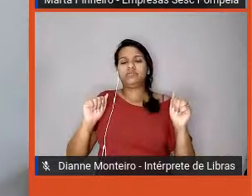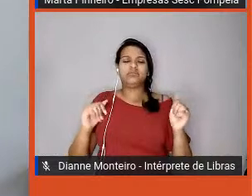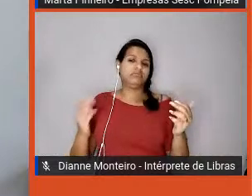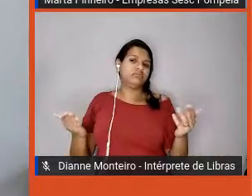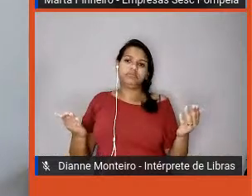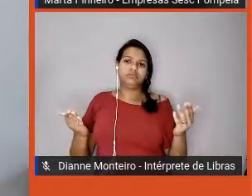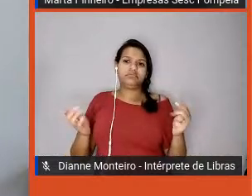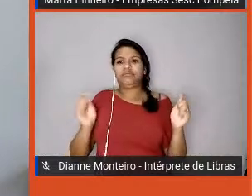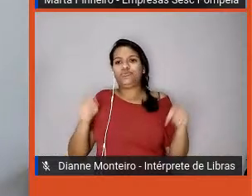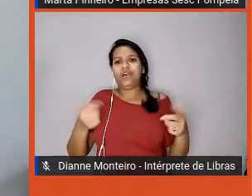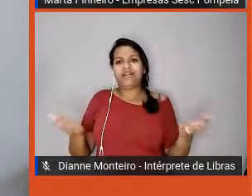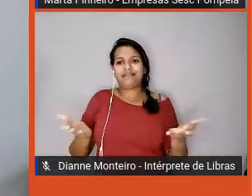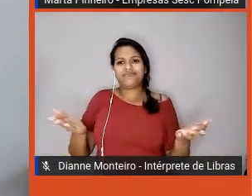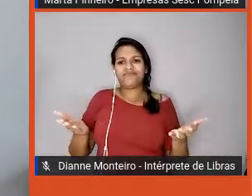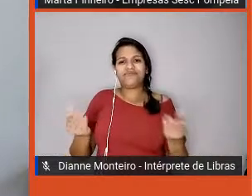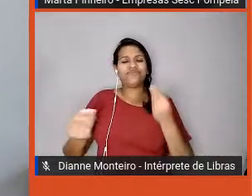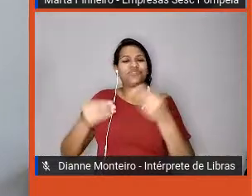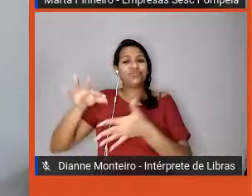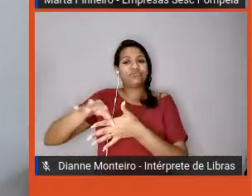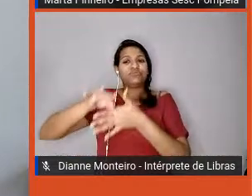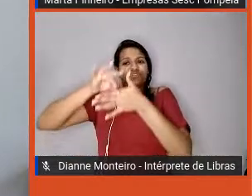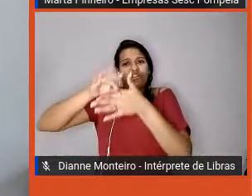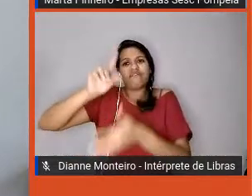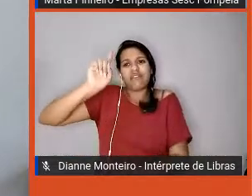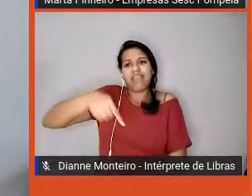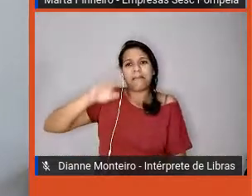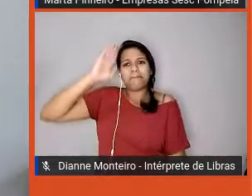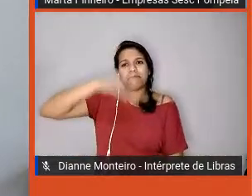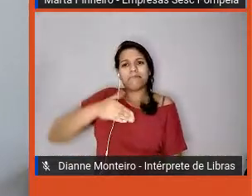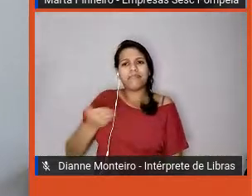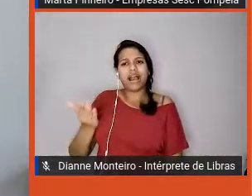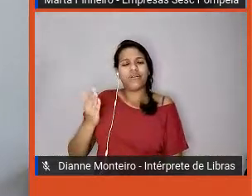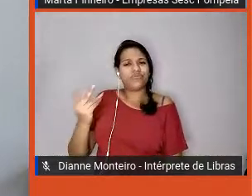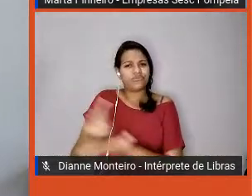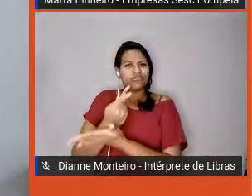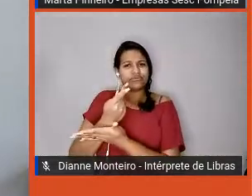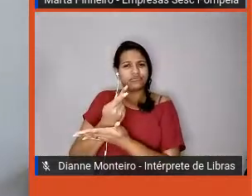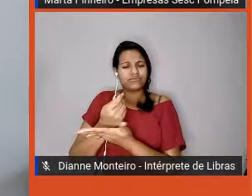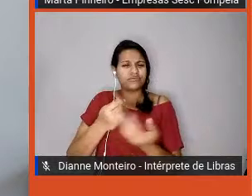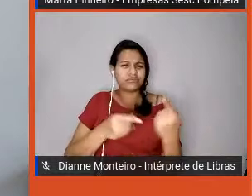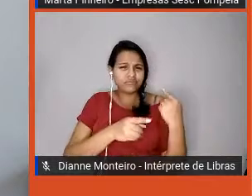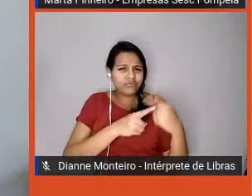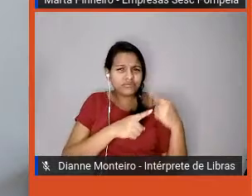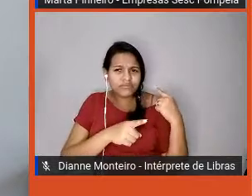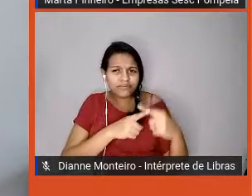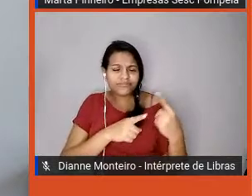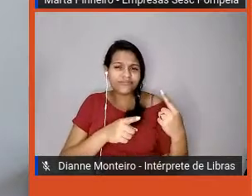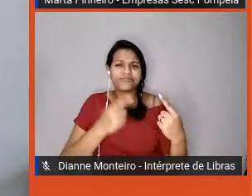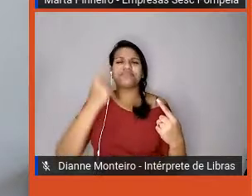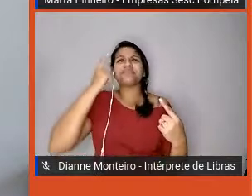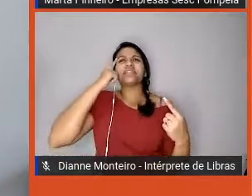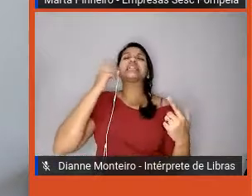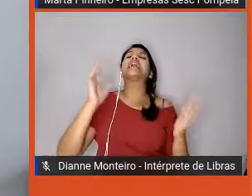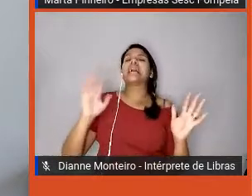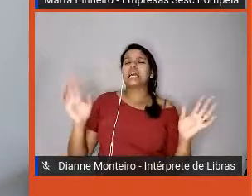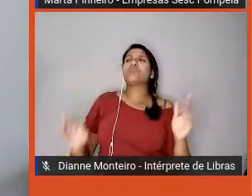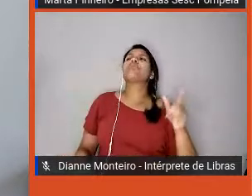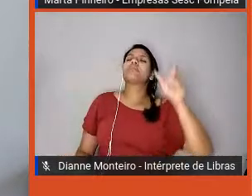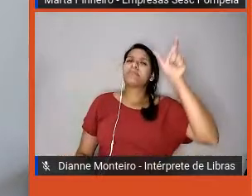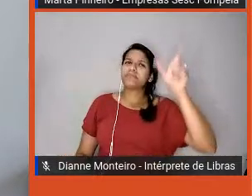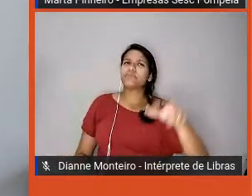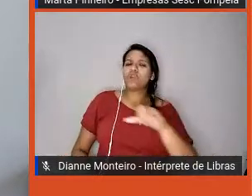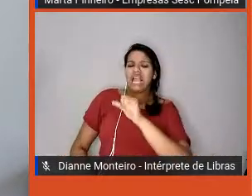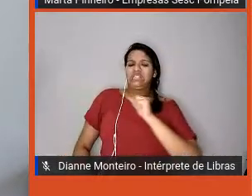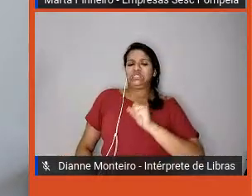empregador, quem é um super-herói, na verdade, não é que trabalha como, sem parar,